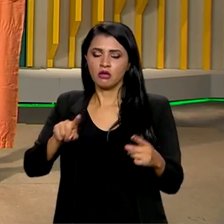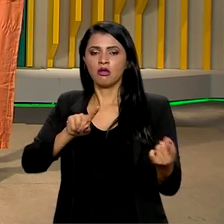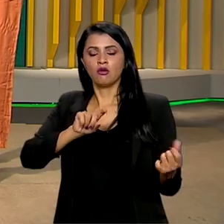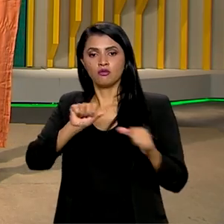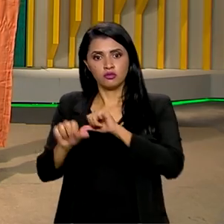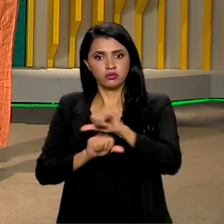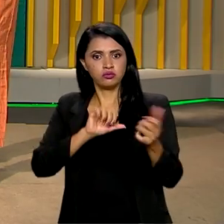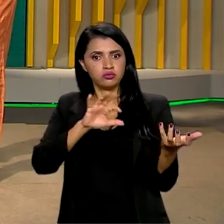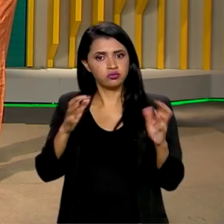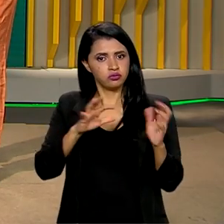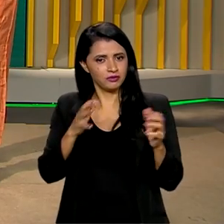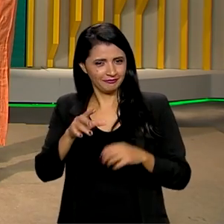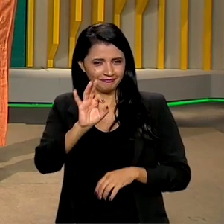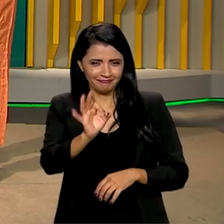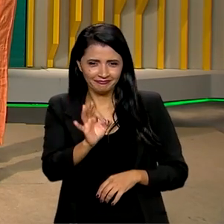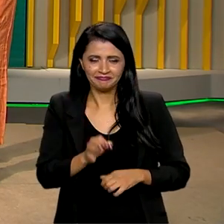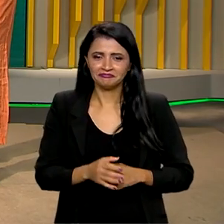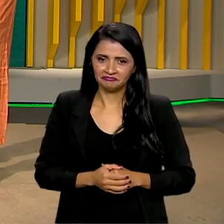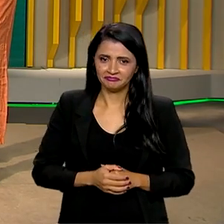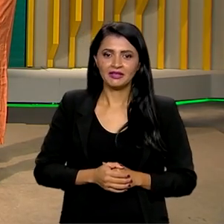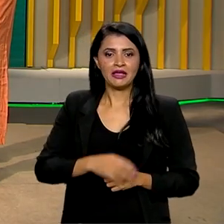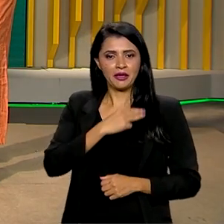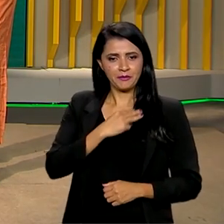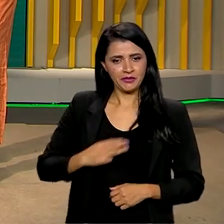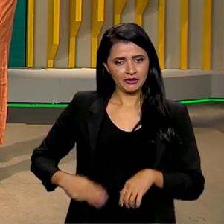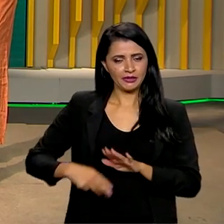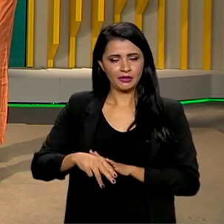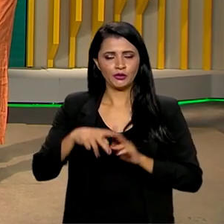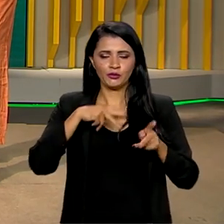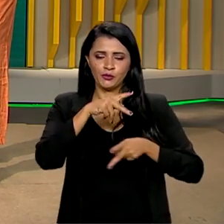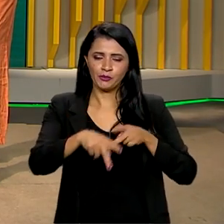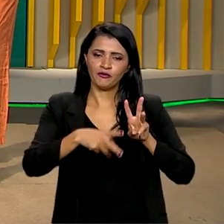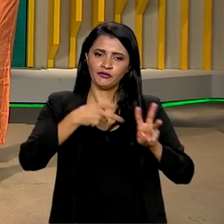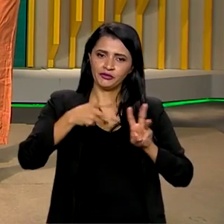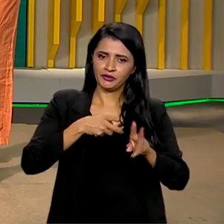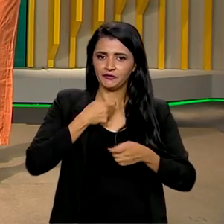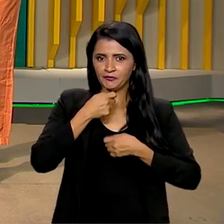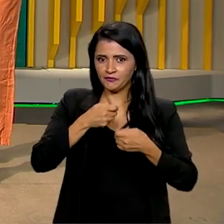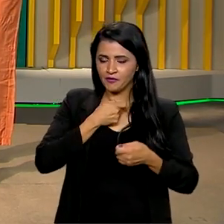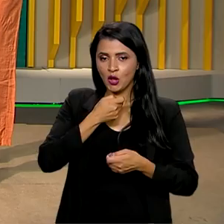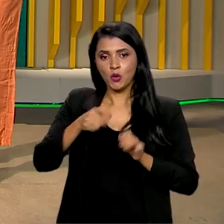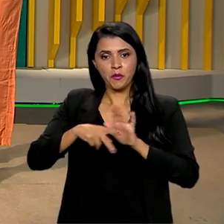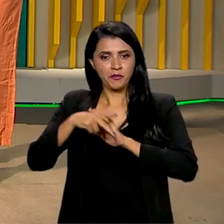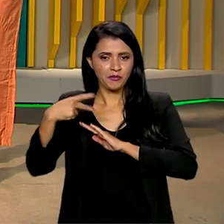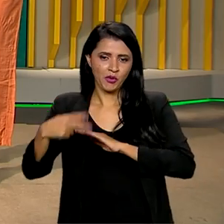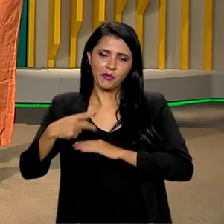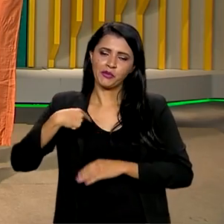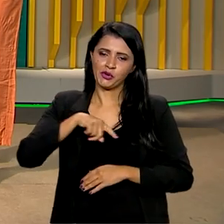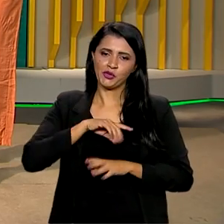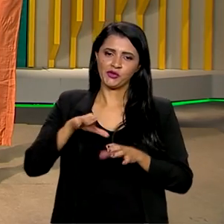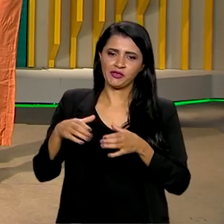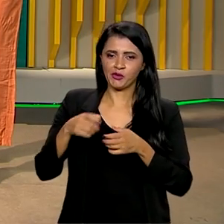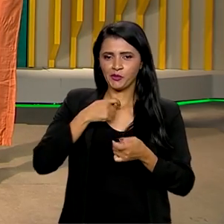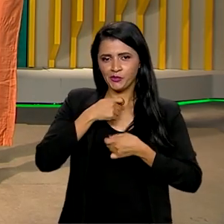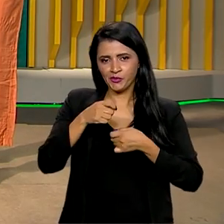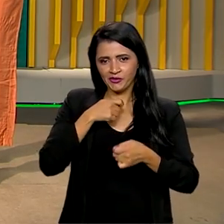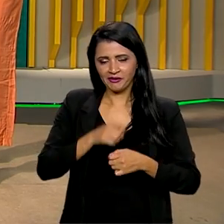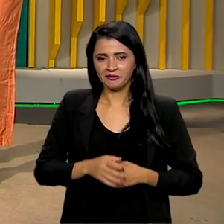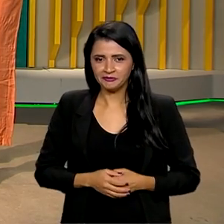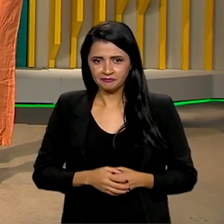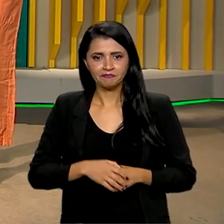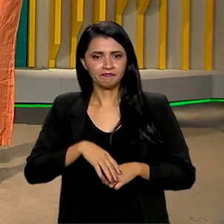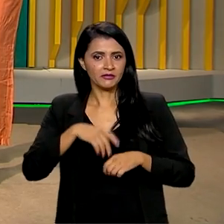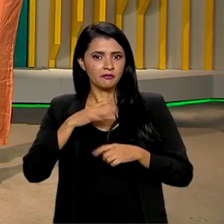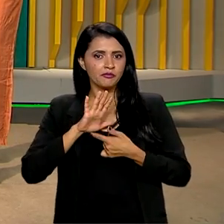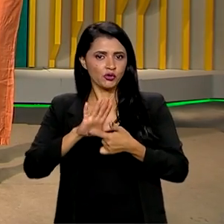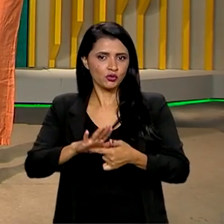climáticas. Isso mesmo, Roberto. E a ministra dos Povos Indígenas falou com exclusividade para a nossa equipe de reportagem e destacou